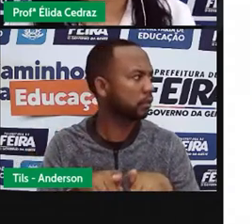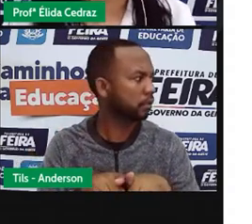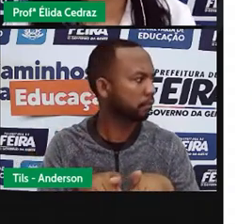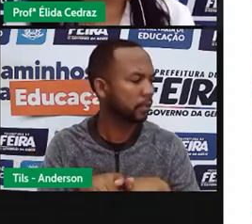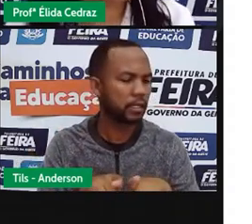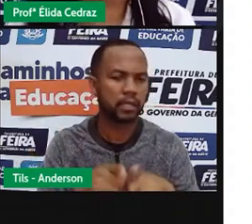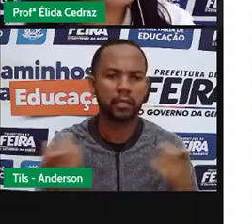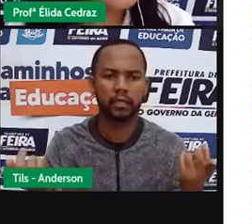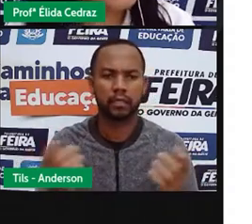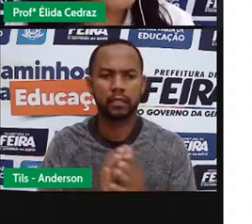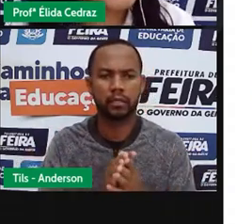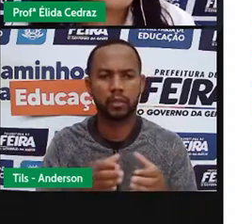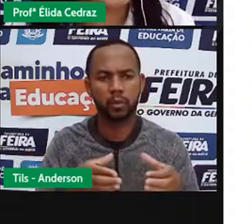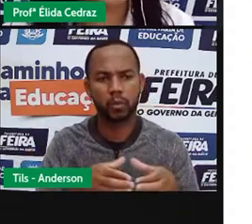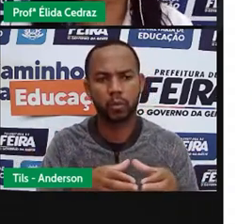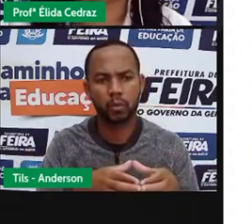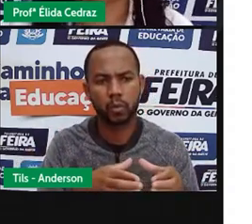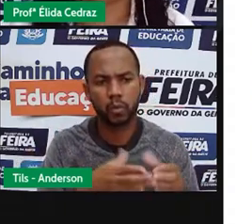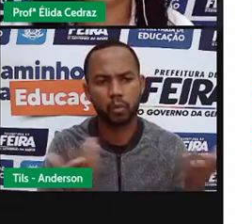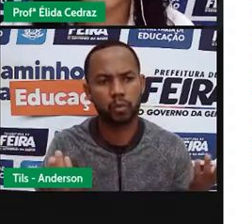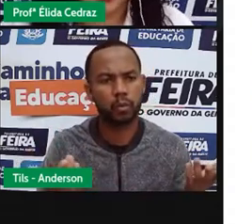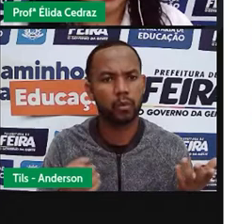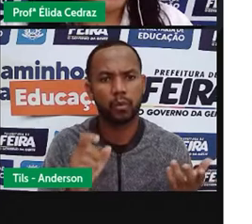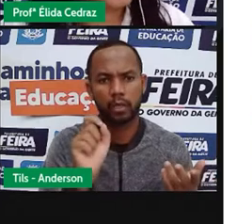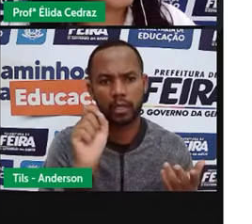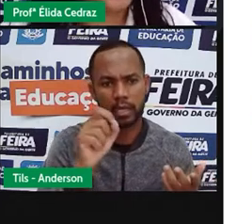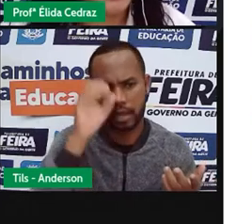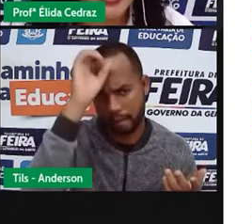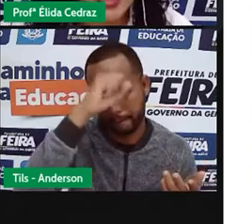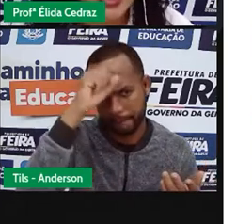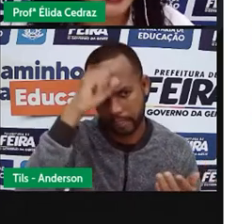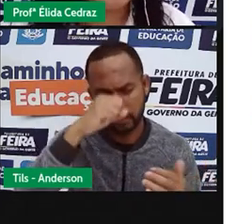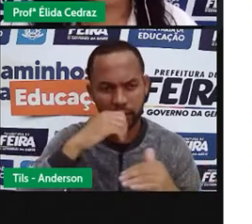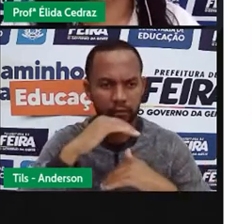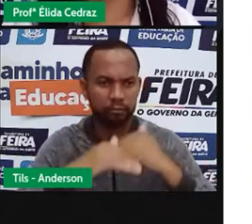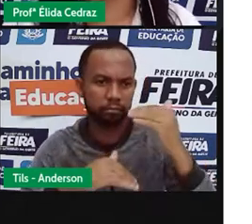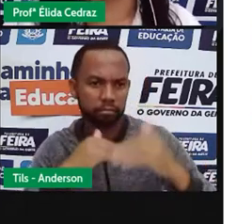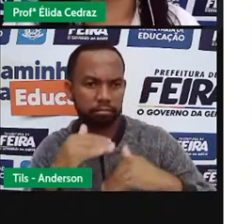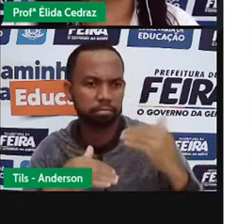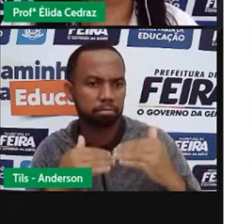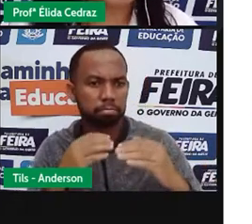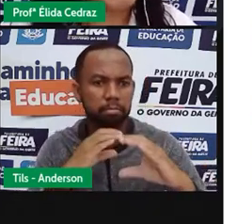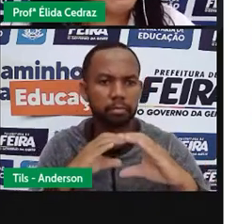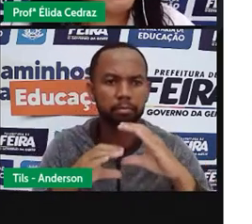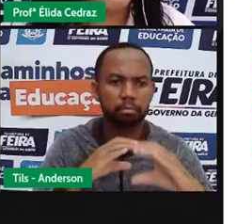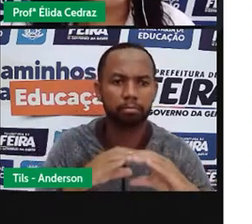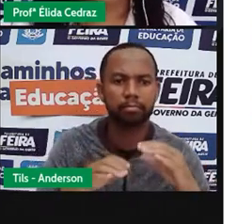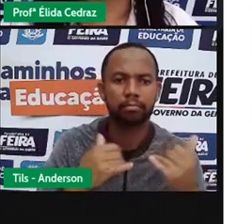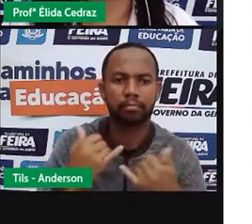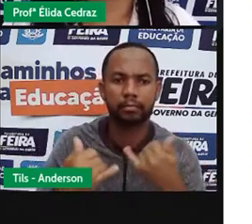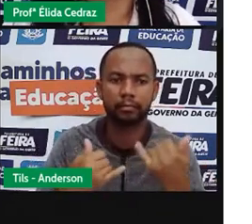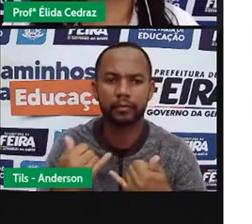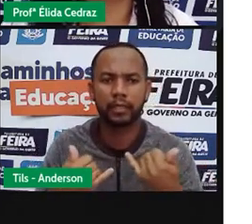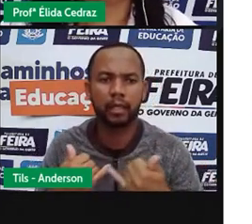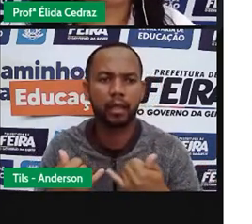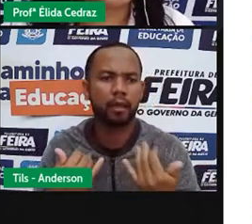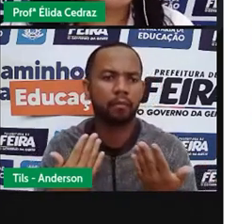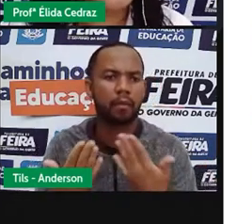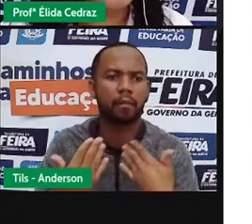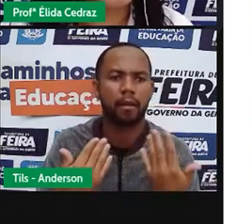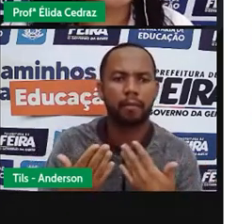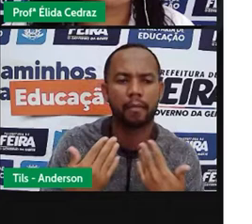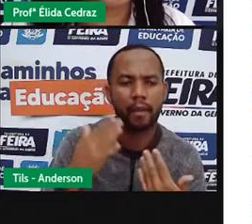tem intimidade com esta língua, consegue jogar, consegue brincar e consegue